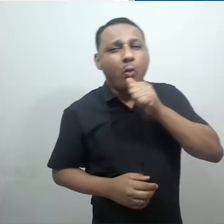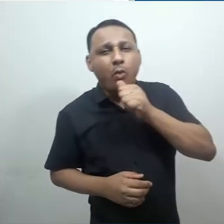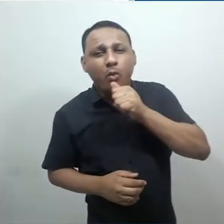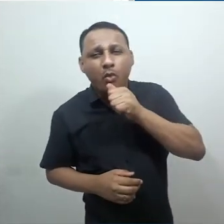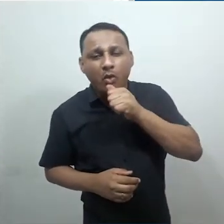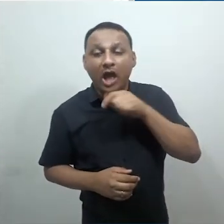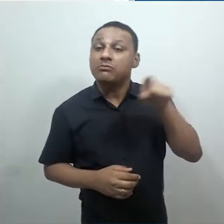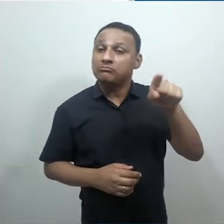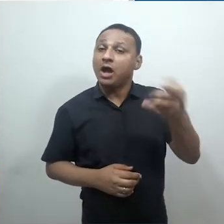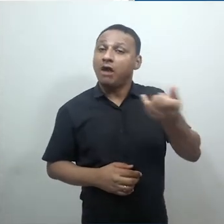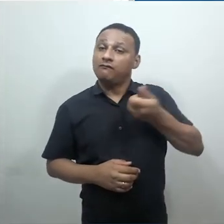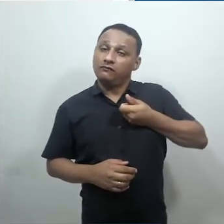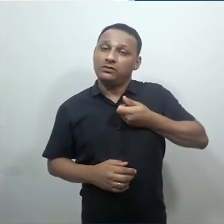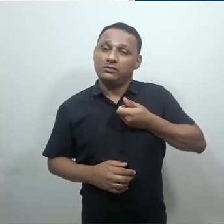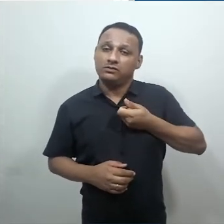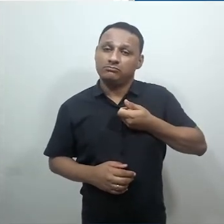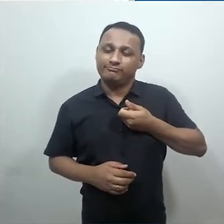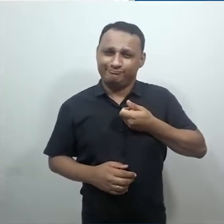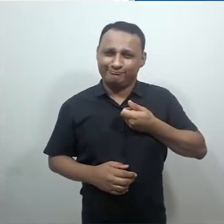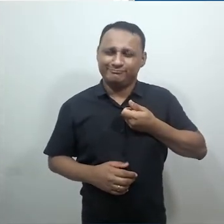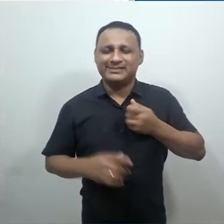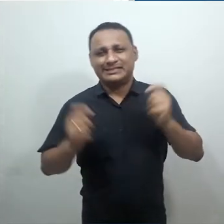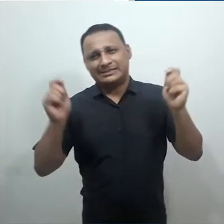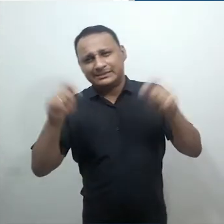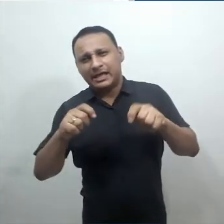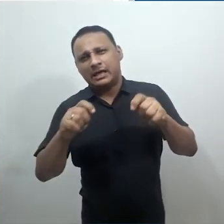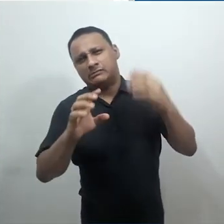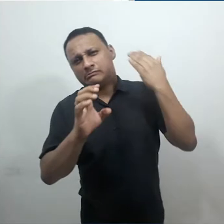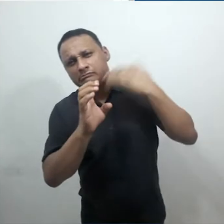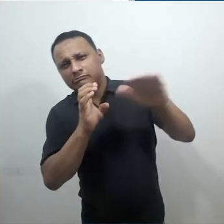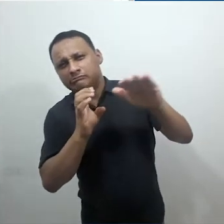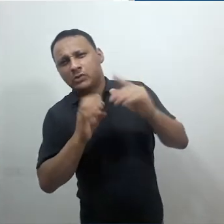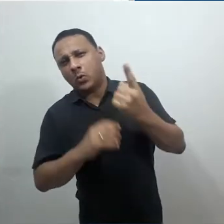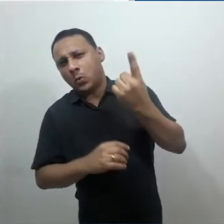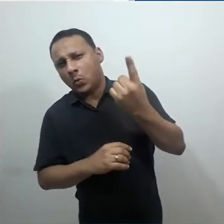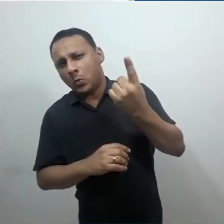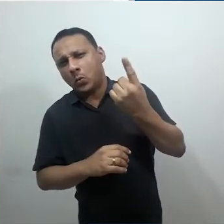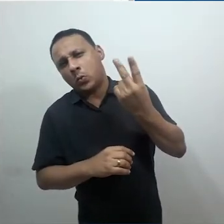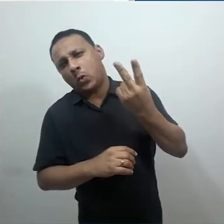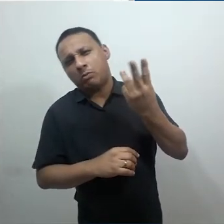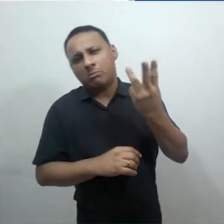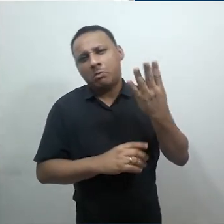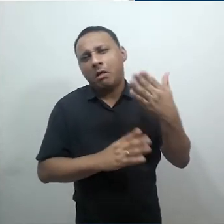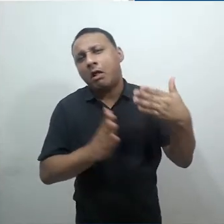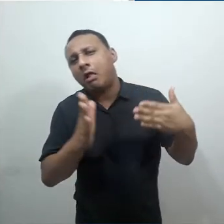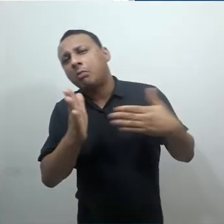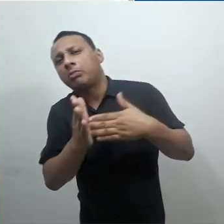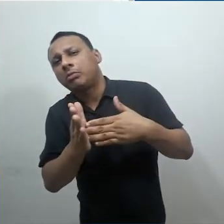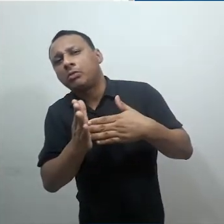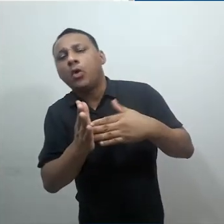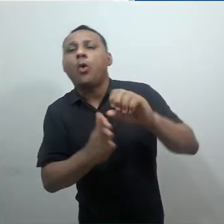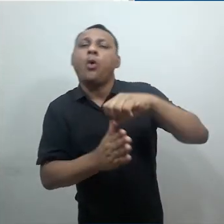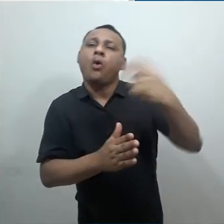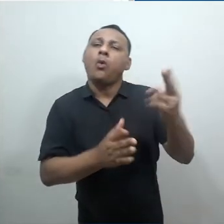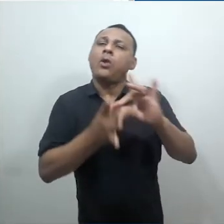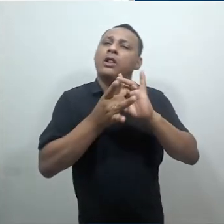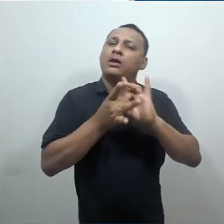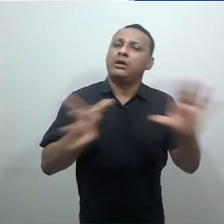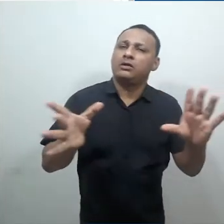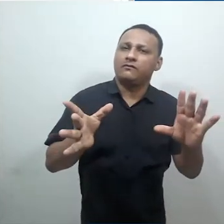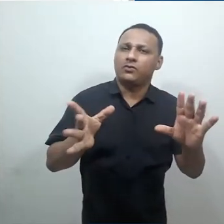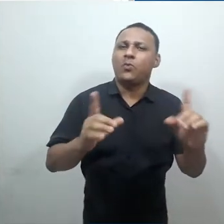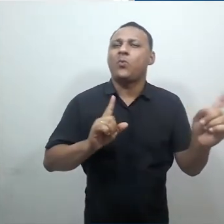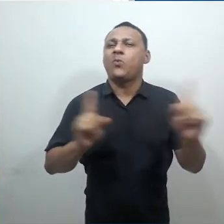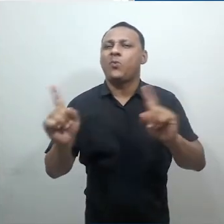Tarefas podem ser configuradas para permitir vários envios ou para permitir um número limitado de envio. Então, estejam